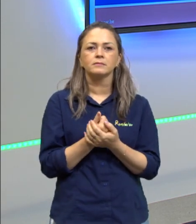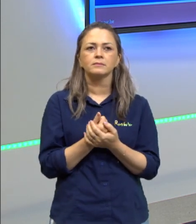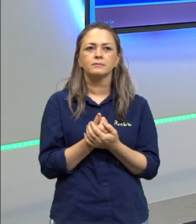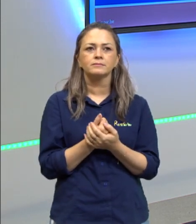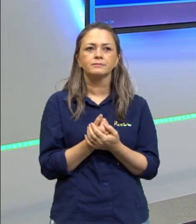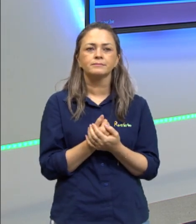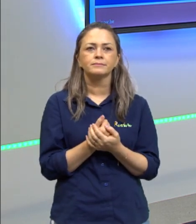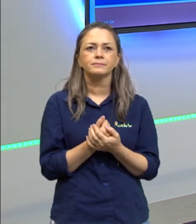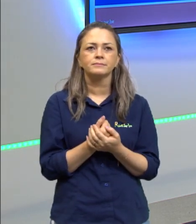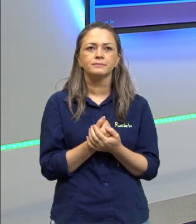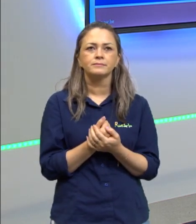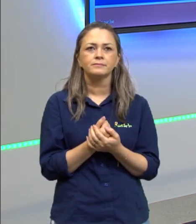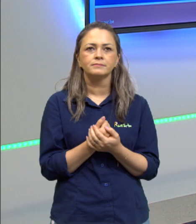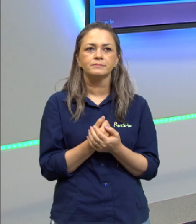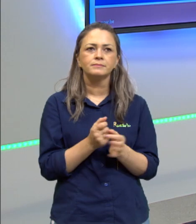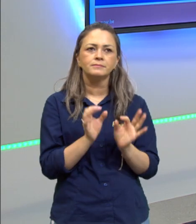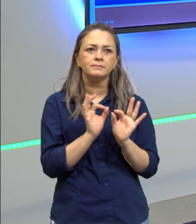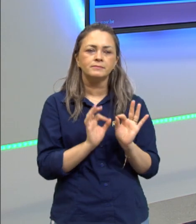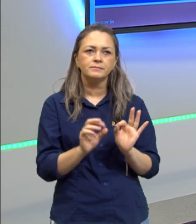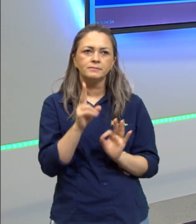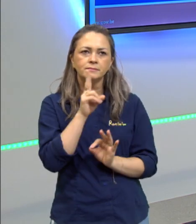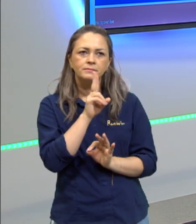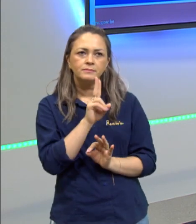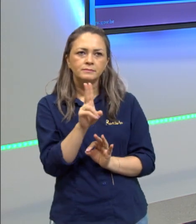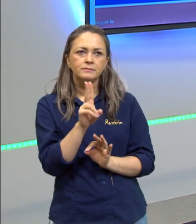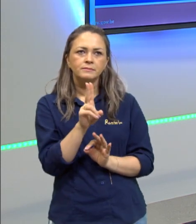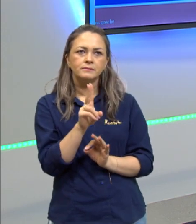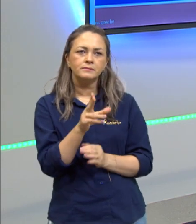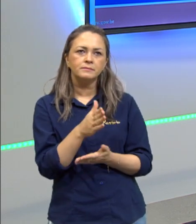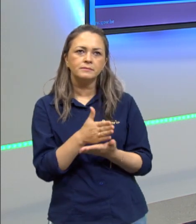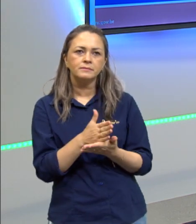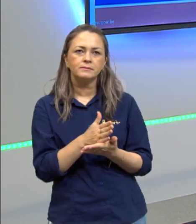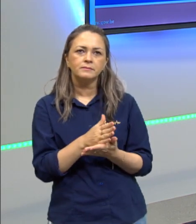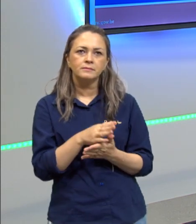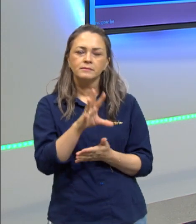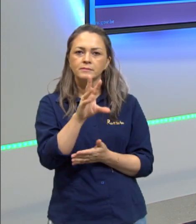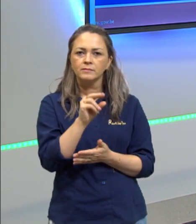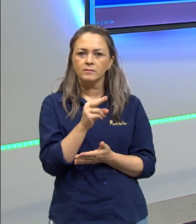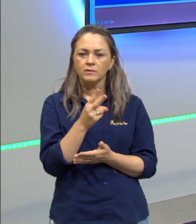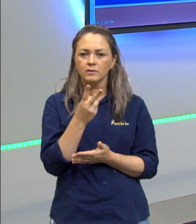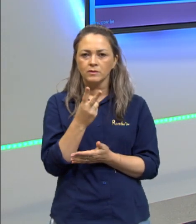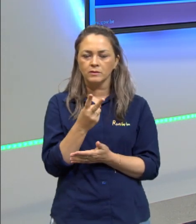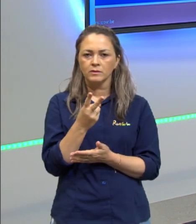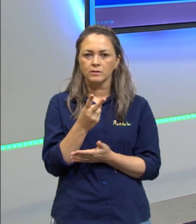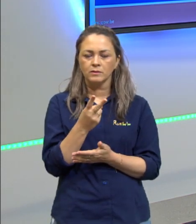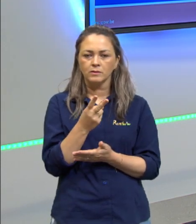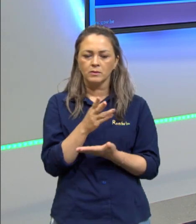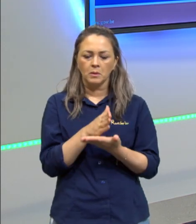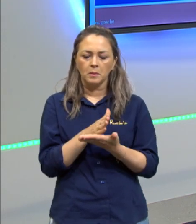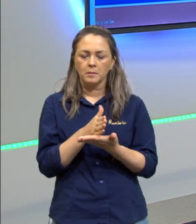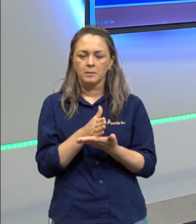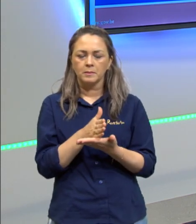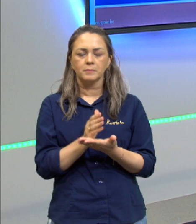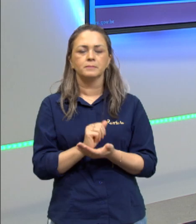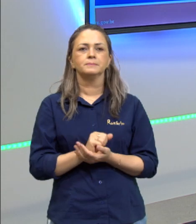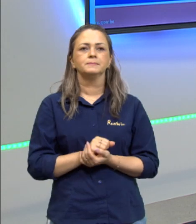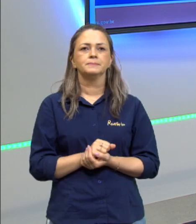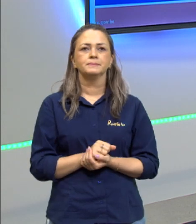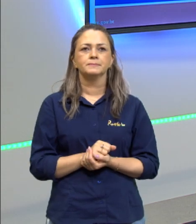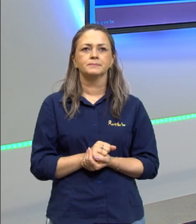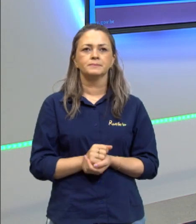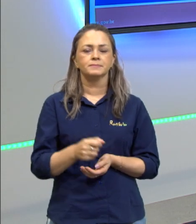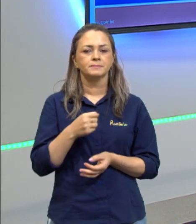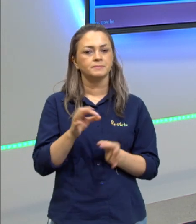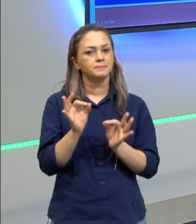equívoco de simplesmente chegar aqui na metade e pegar os dois termos que estão no meio aqui no gráfico. Certo? Eu